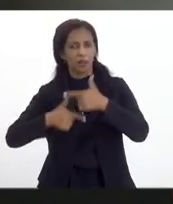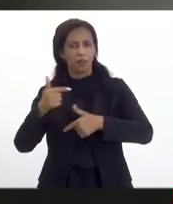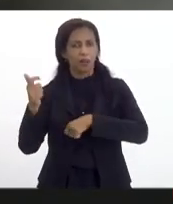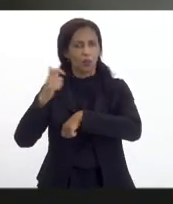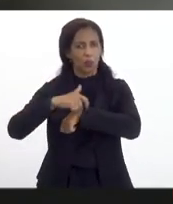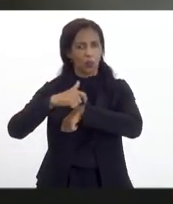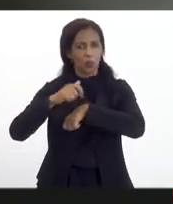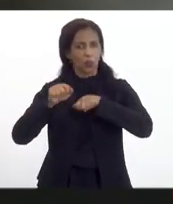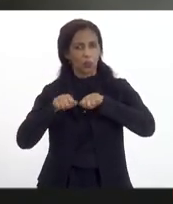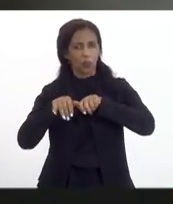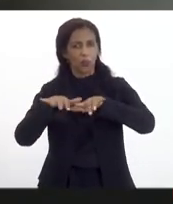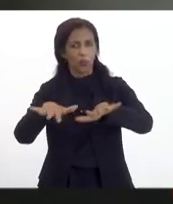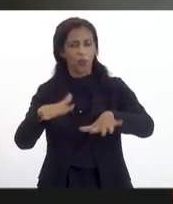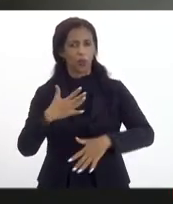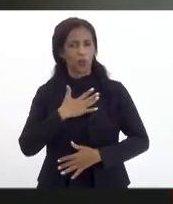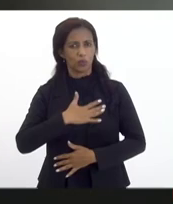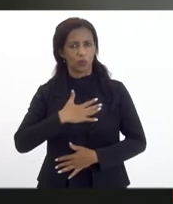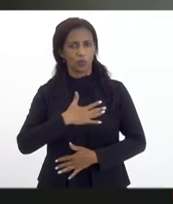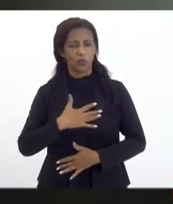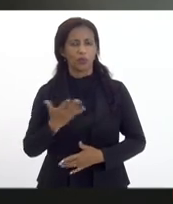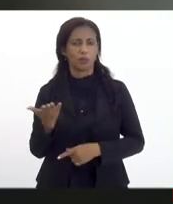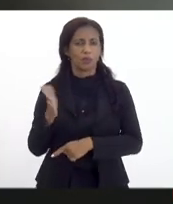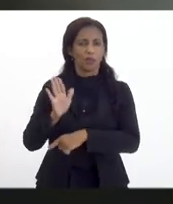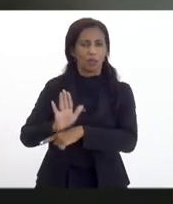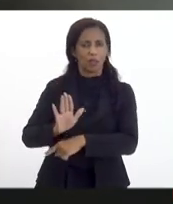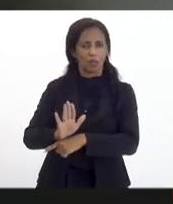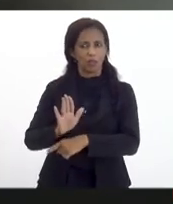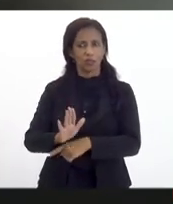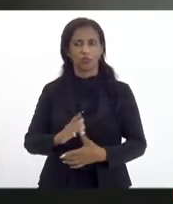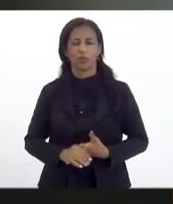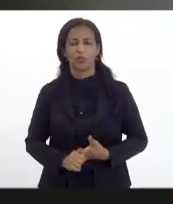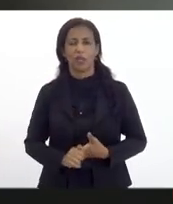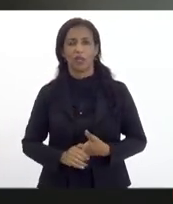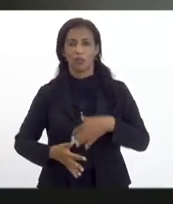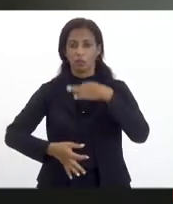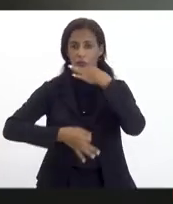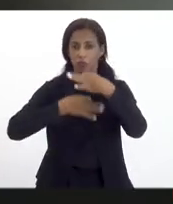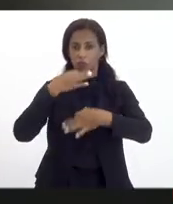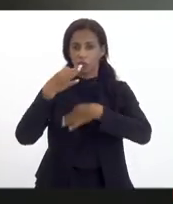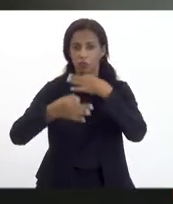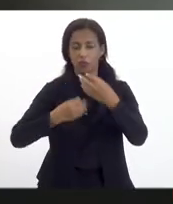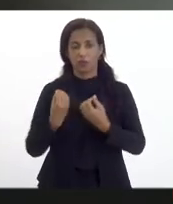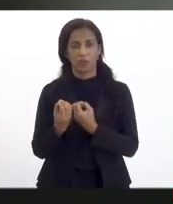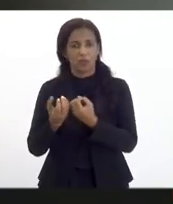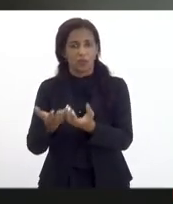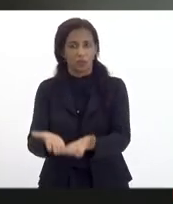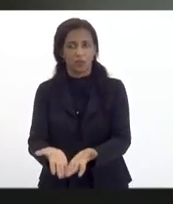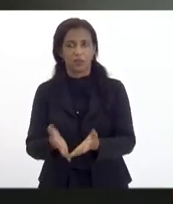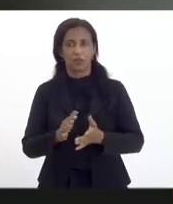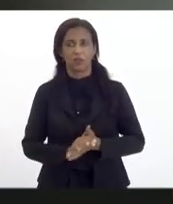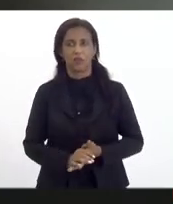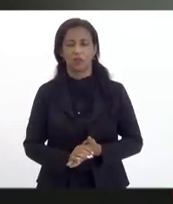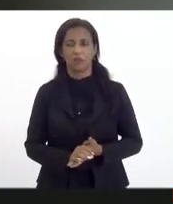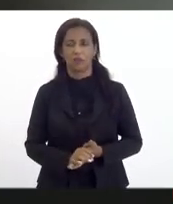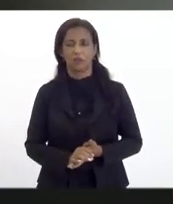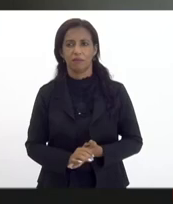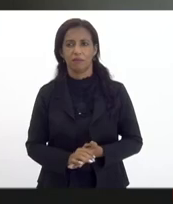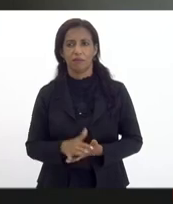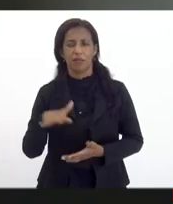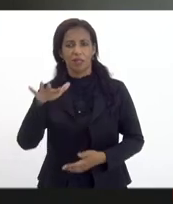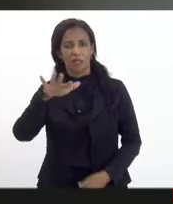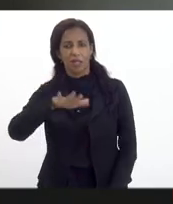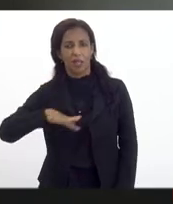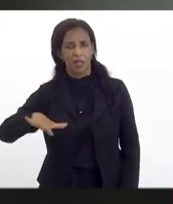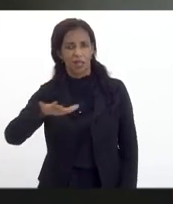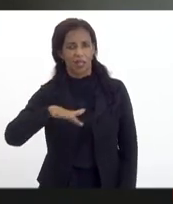pandemia. Gostaria, de contribuir a título de sugestão que seja dado na vocação da região de